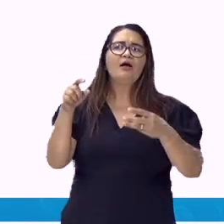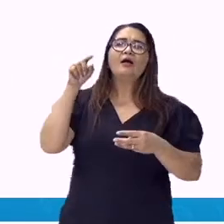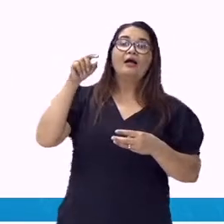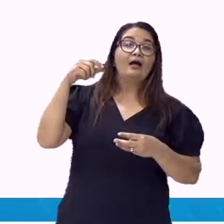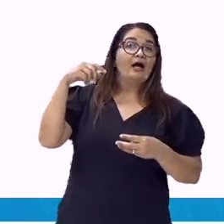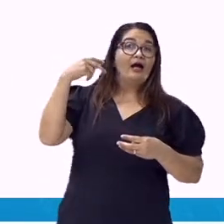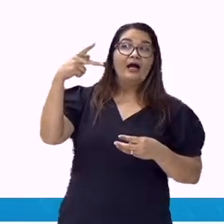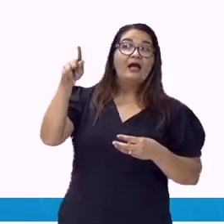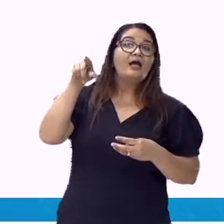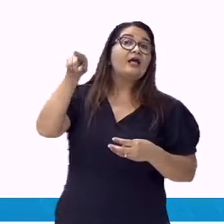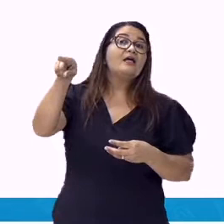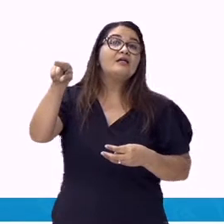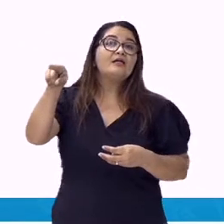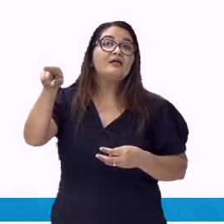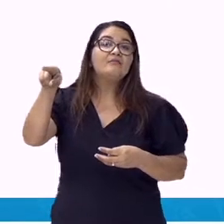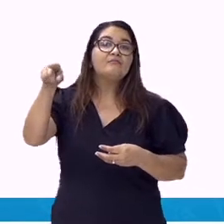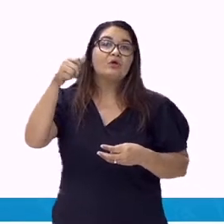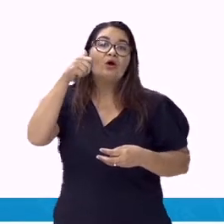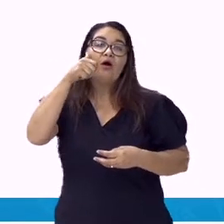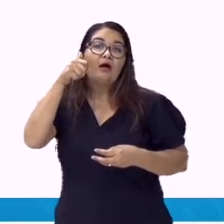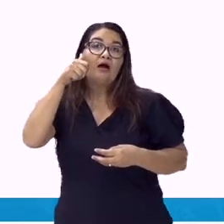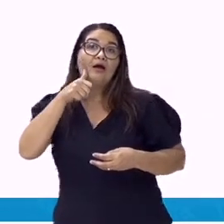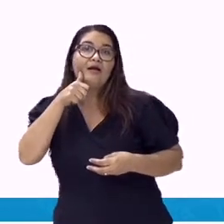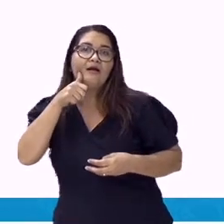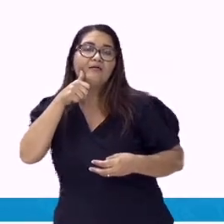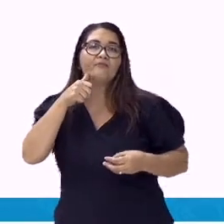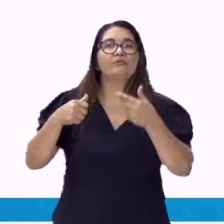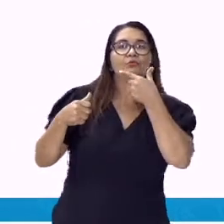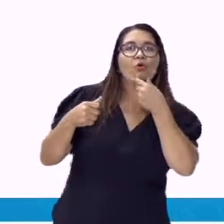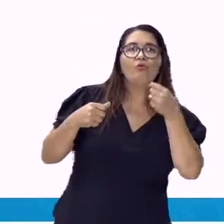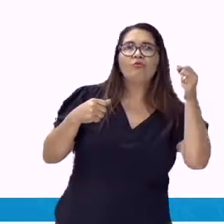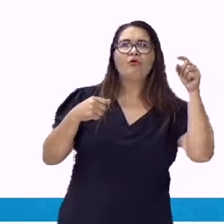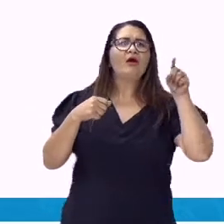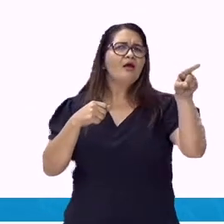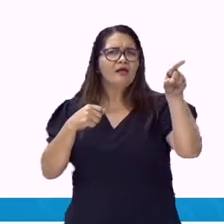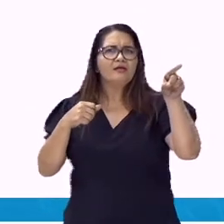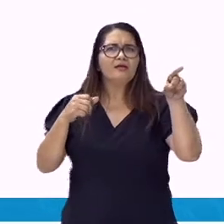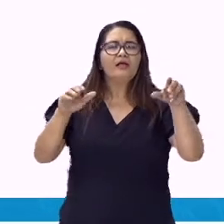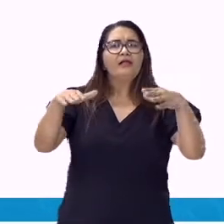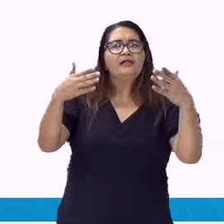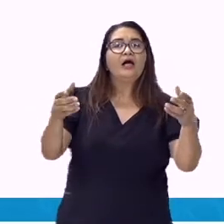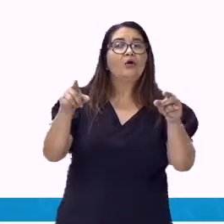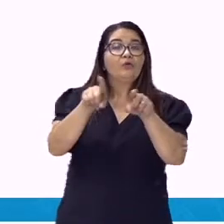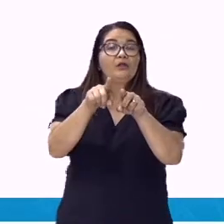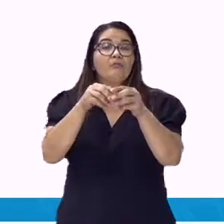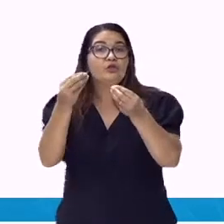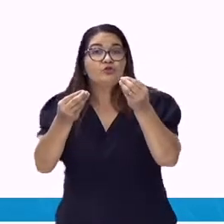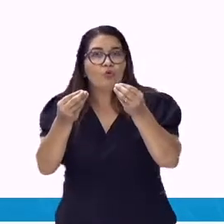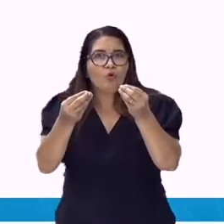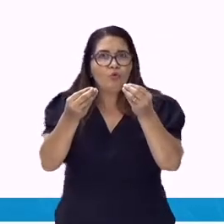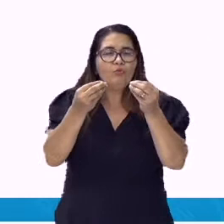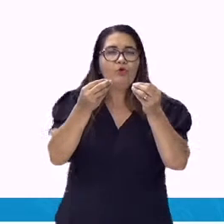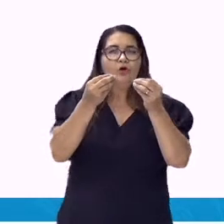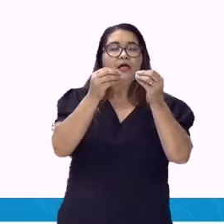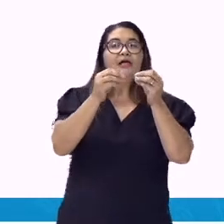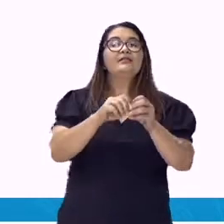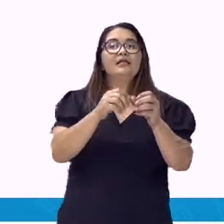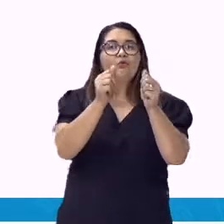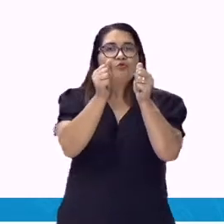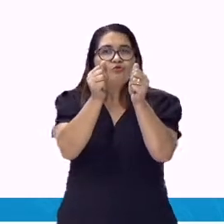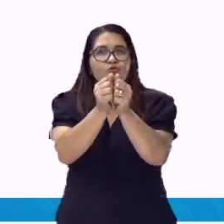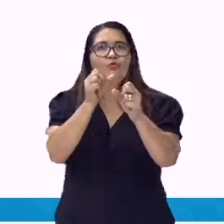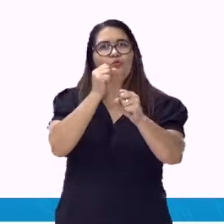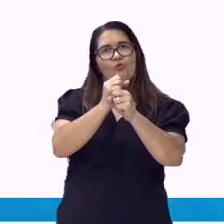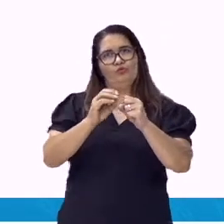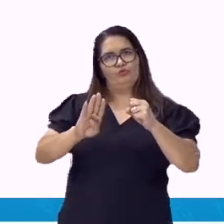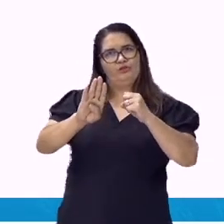o próprio nome já indica, os pronomes indefinidos substituem ou acompanham o substantivo de maneira